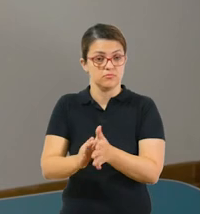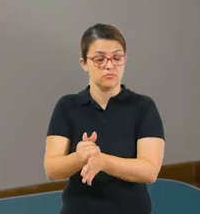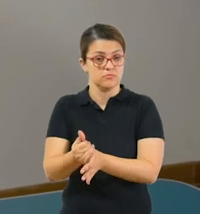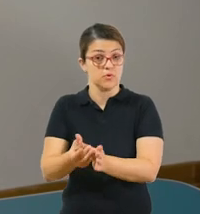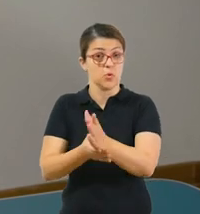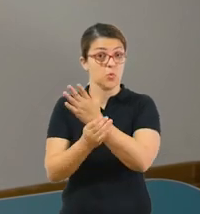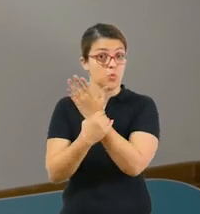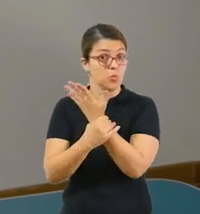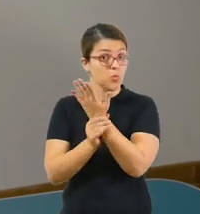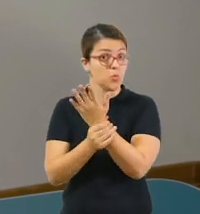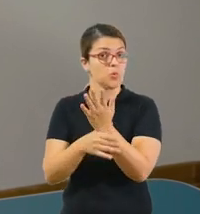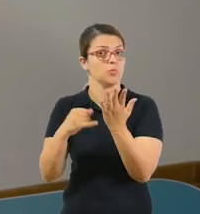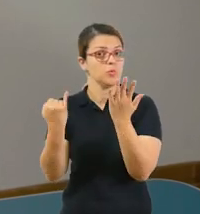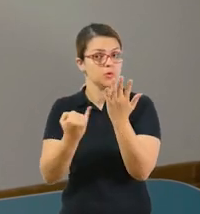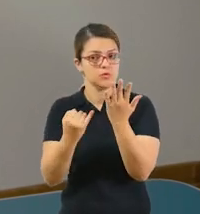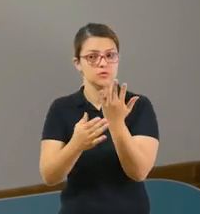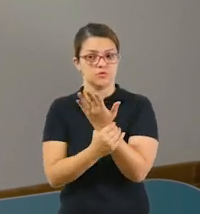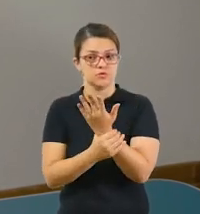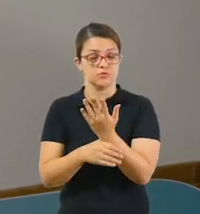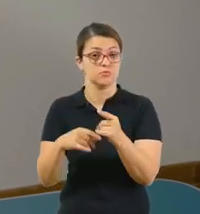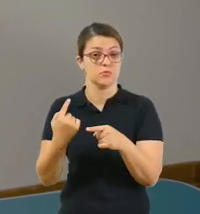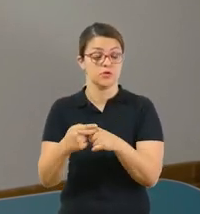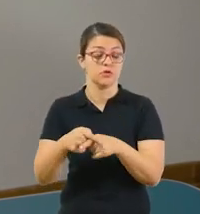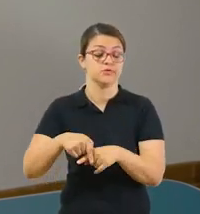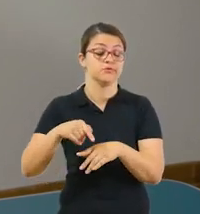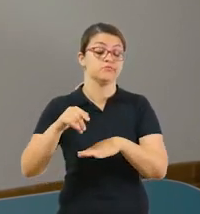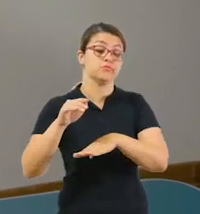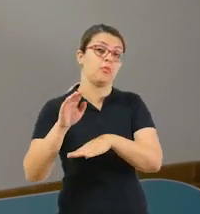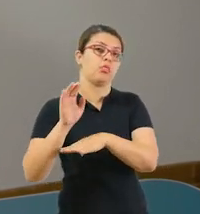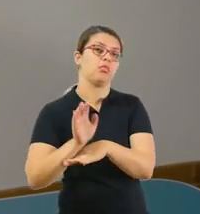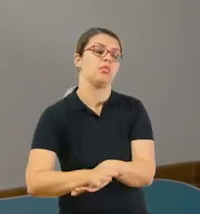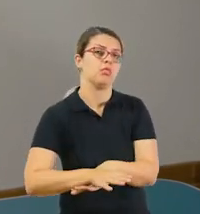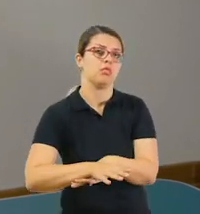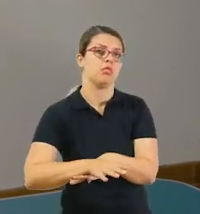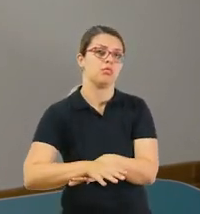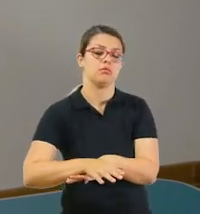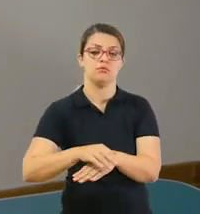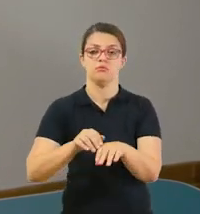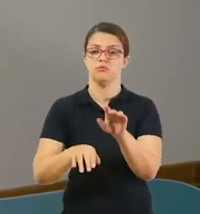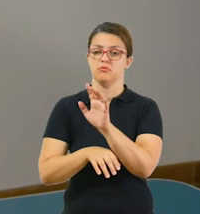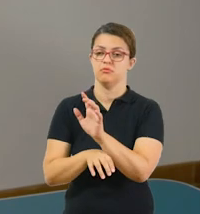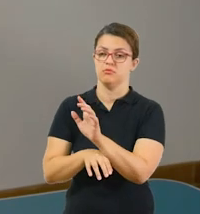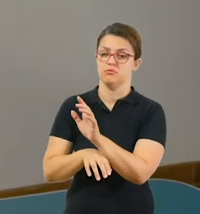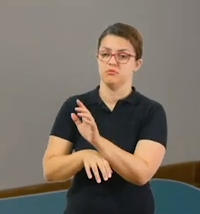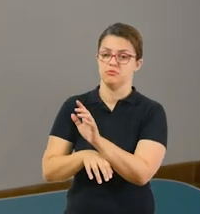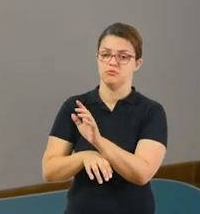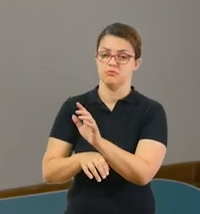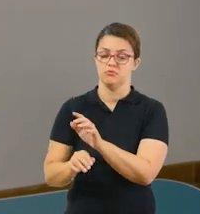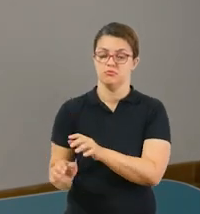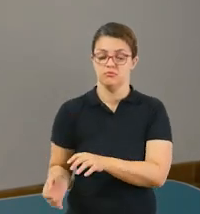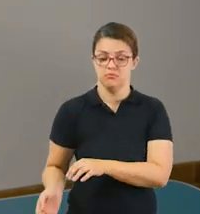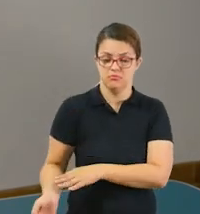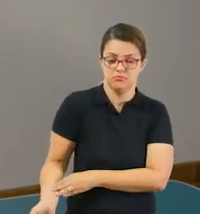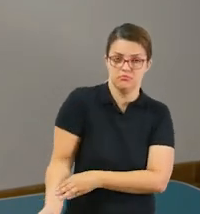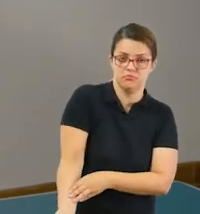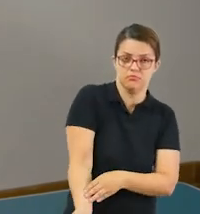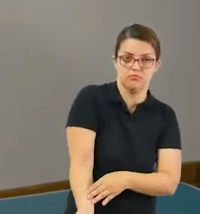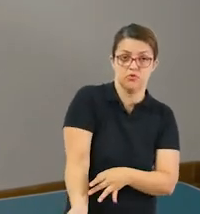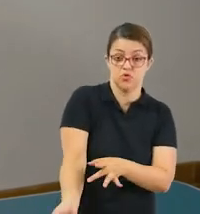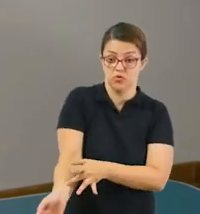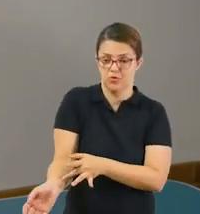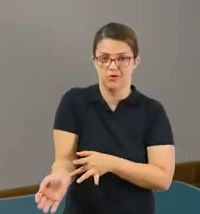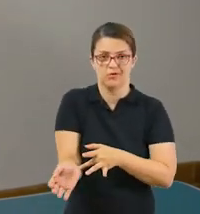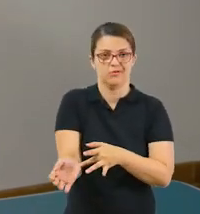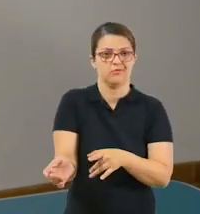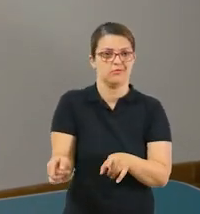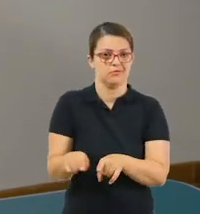O punho é muito importante porque muitas vezes nós apoiamos em alguns lugares, nós encostamos, nós servimos para empurrar. E ele, às vezes, é